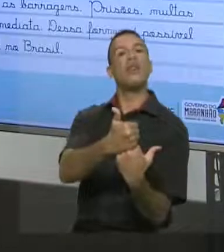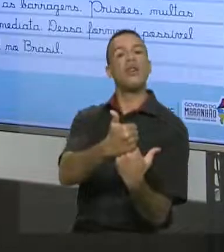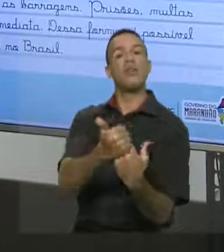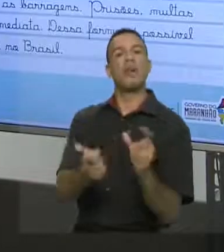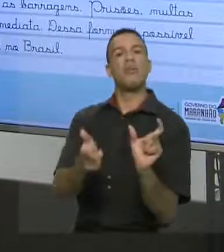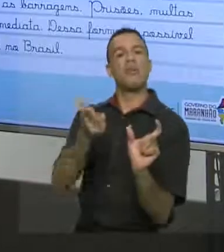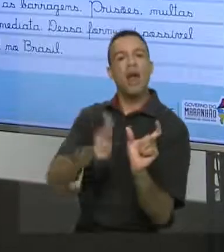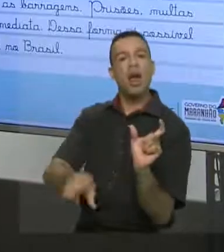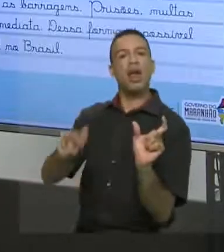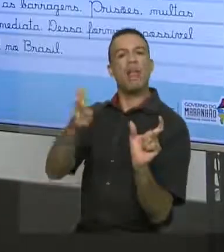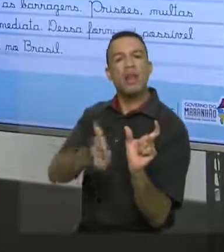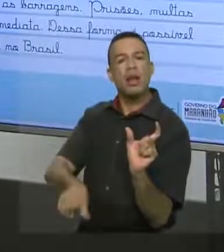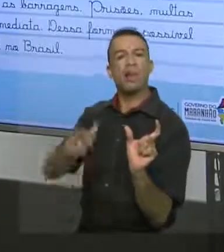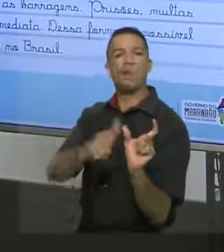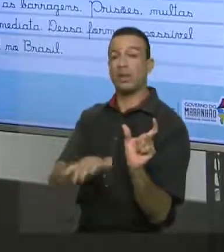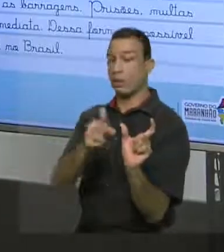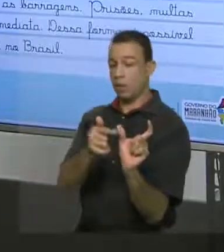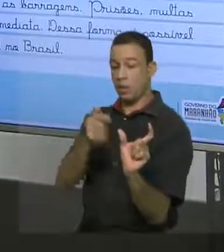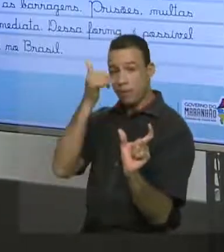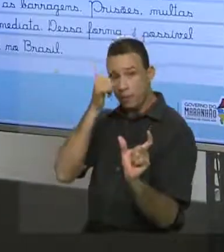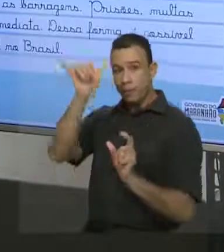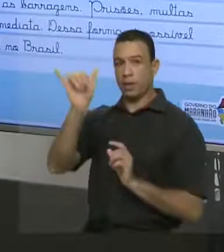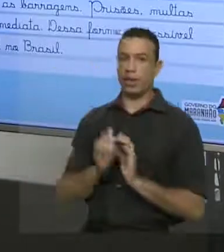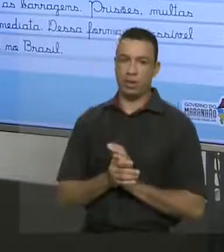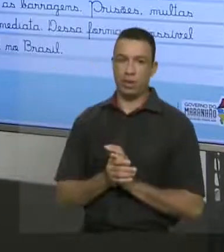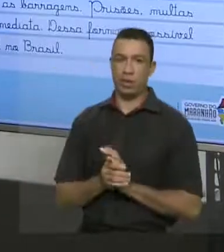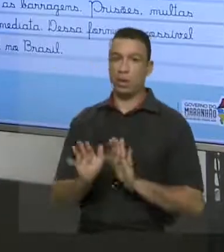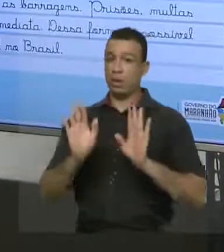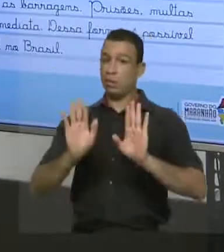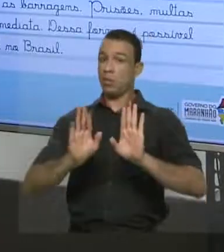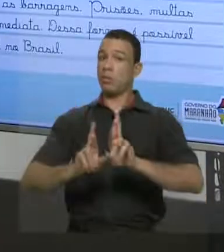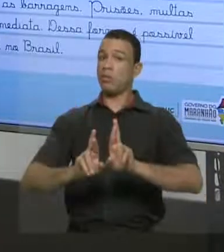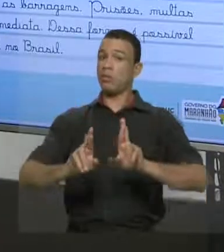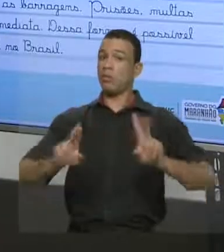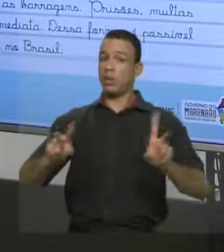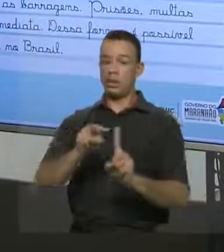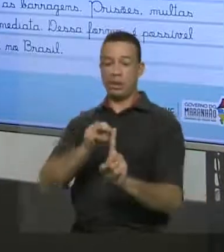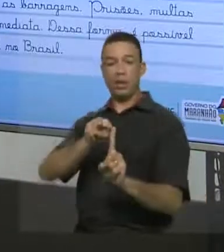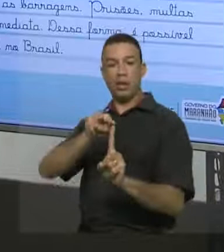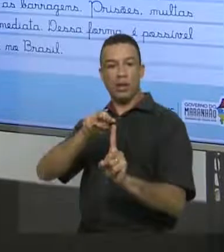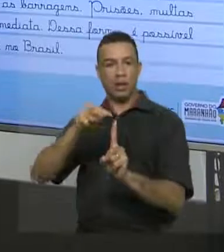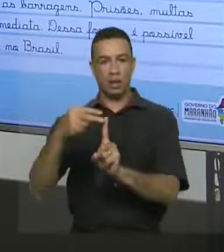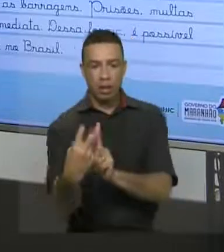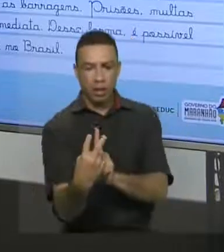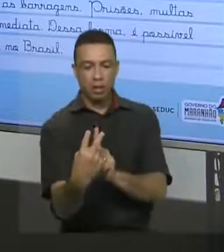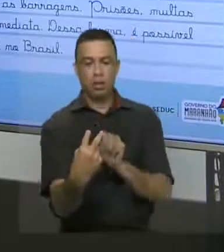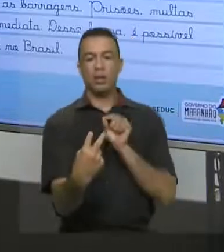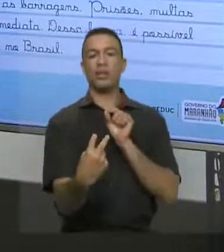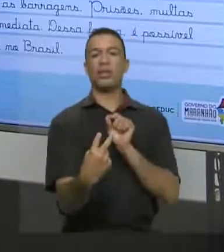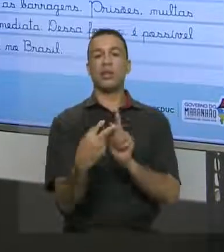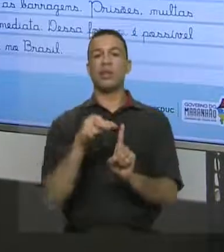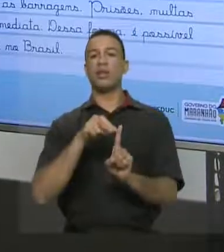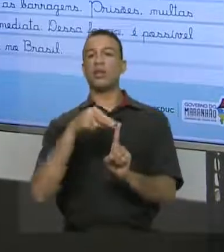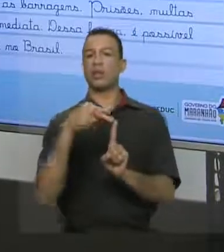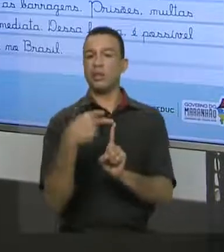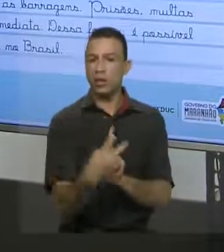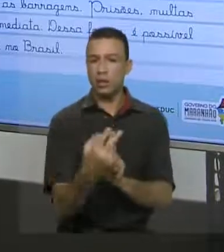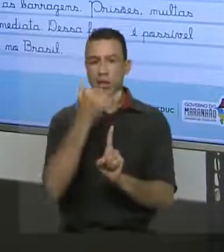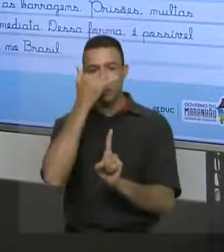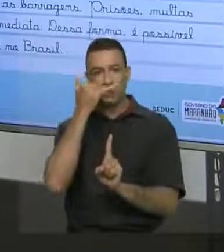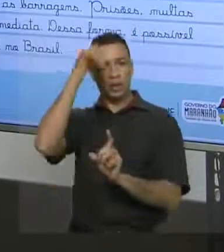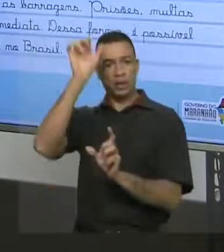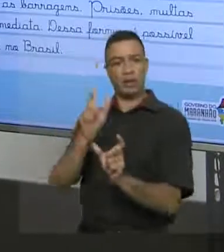repetições. Notem que esses dois elementos, eles não estão na perspectiva, certo, de evitar